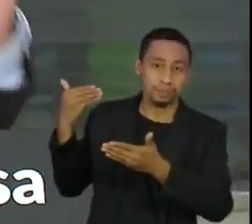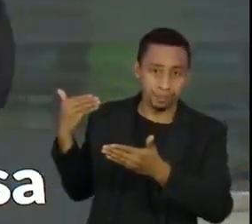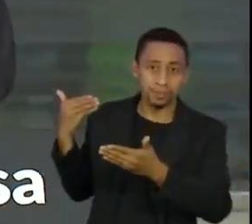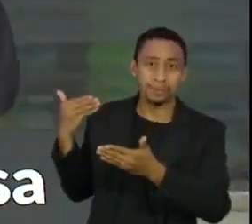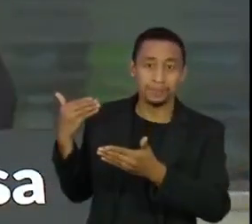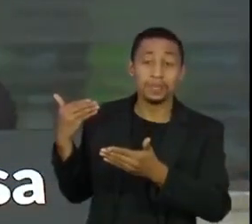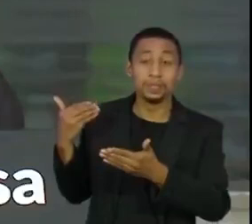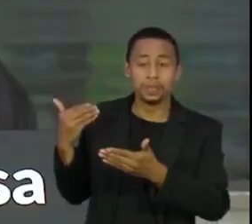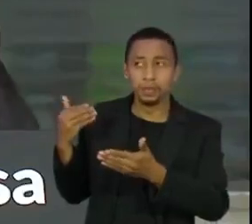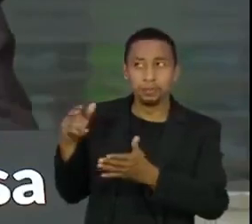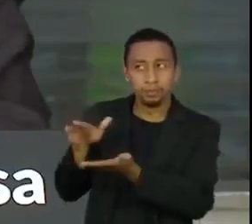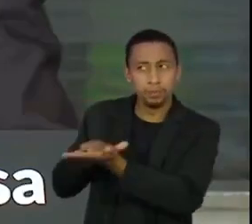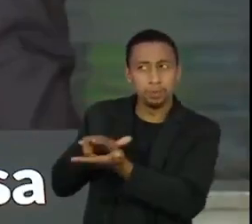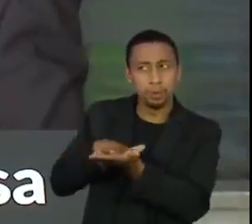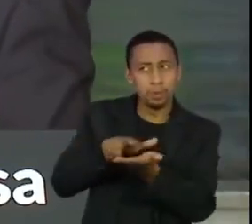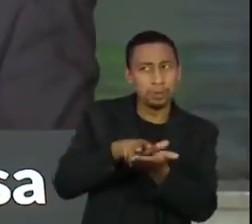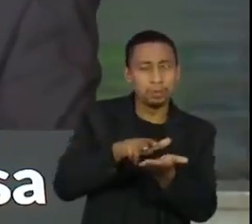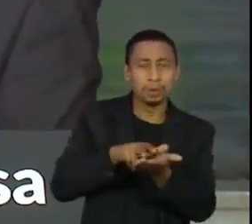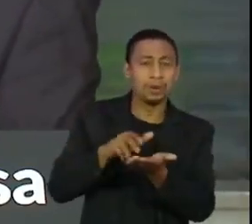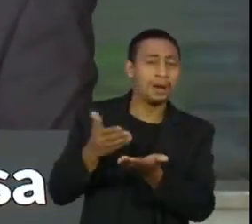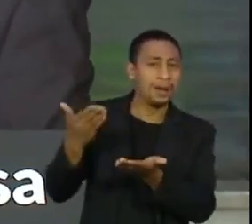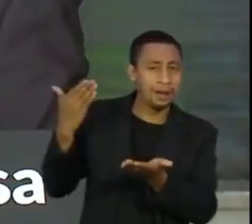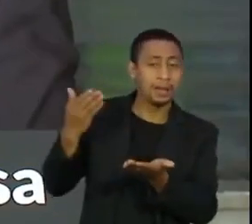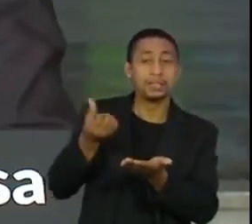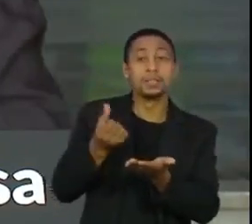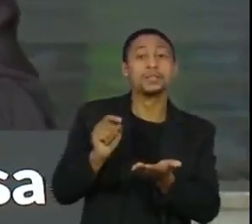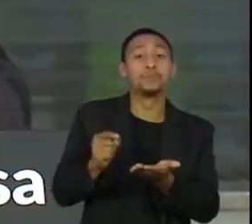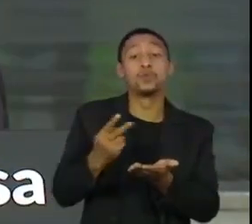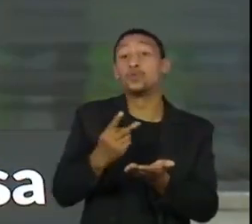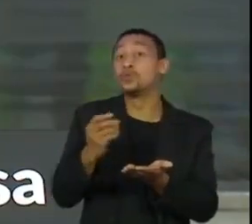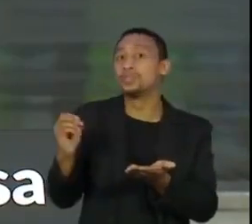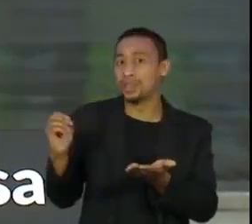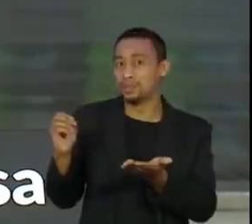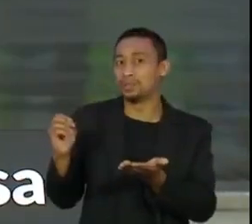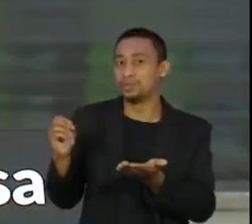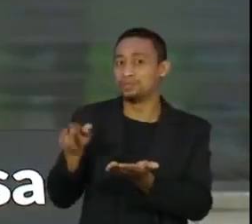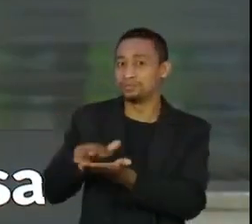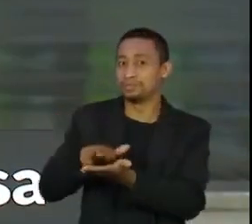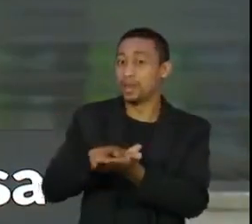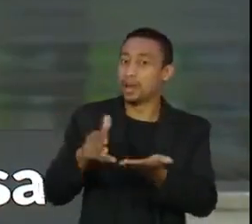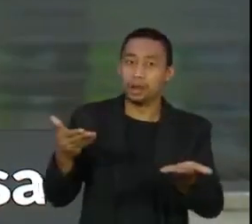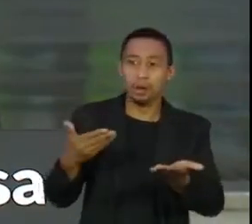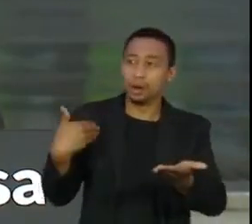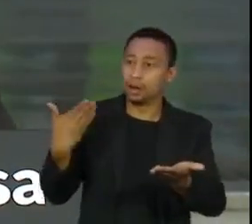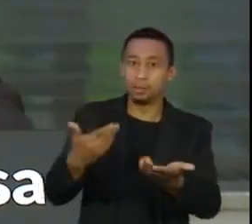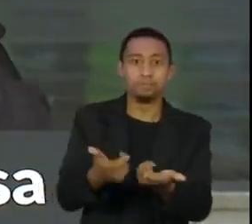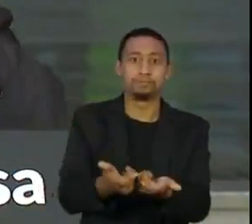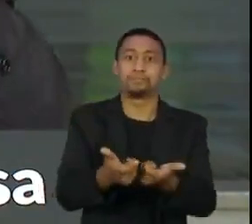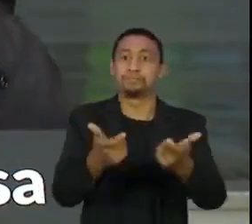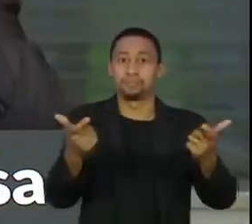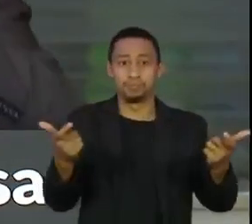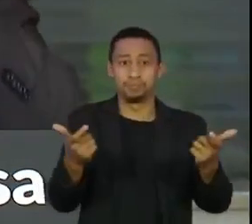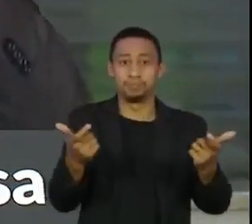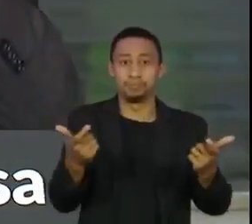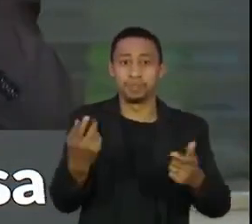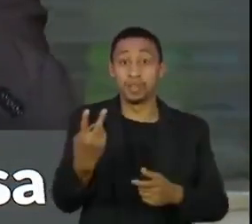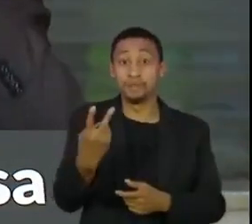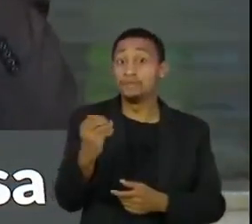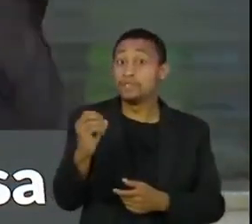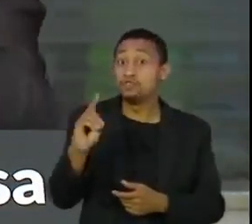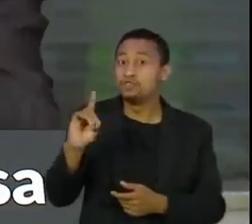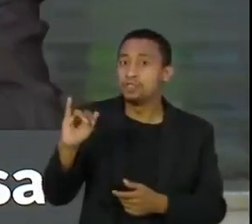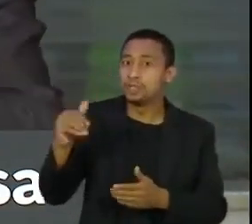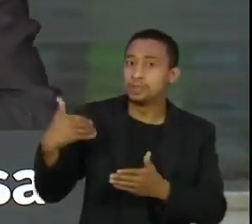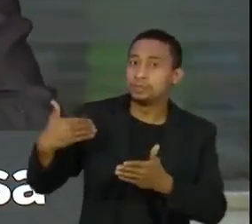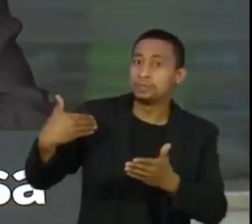6.250 pacientes. Foram 20 dias consecutivos de um recorde